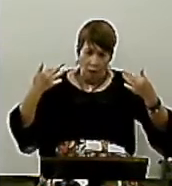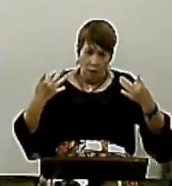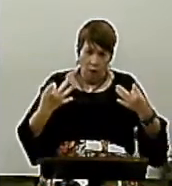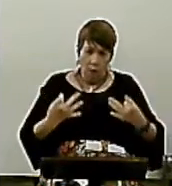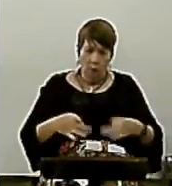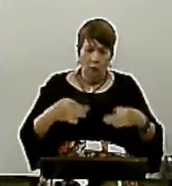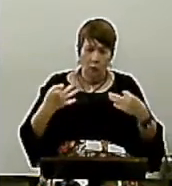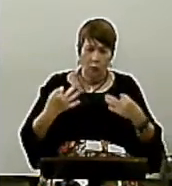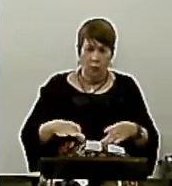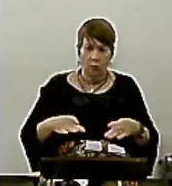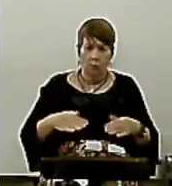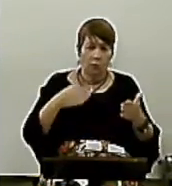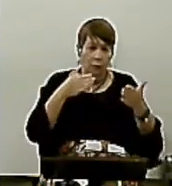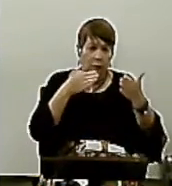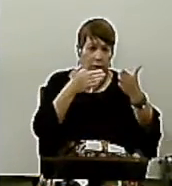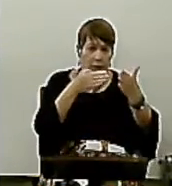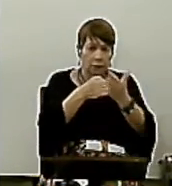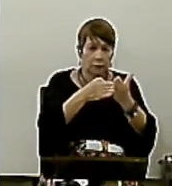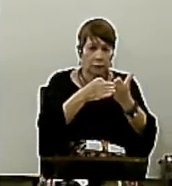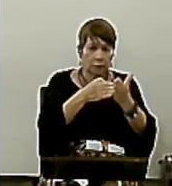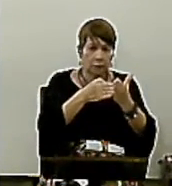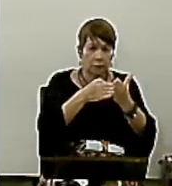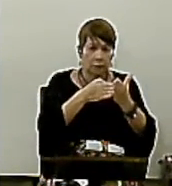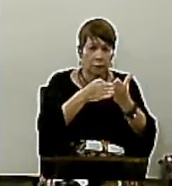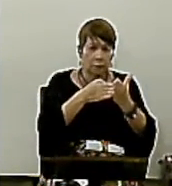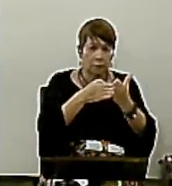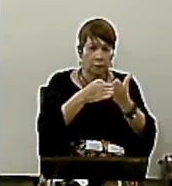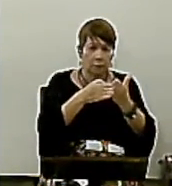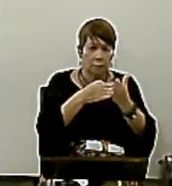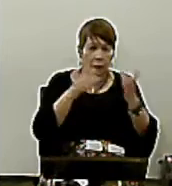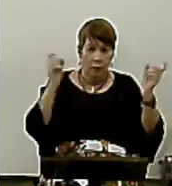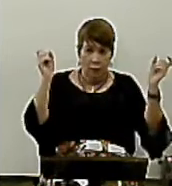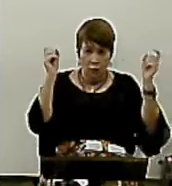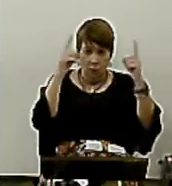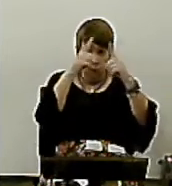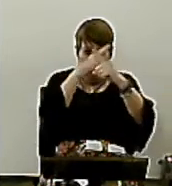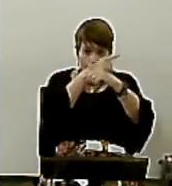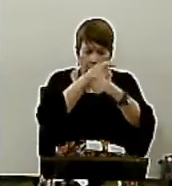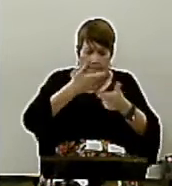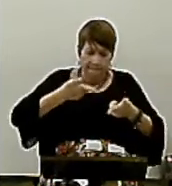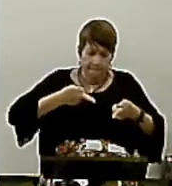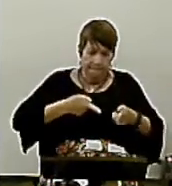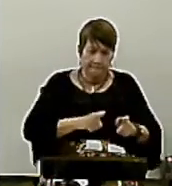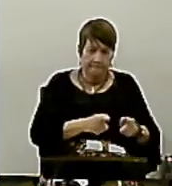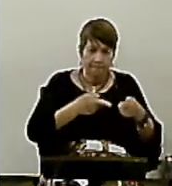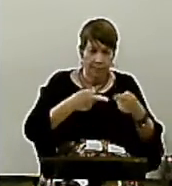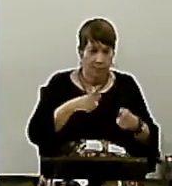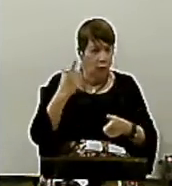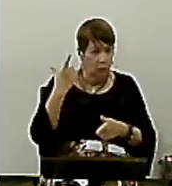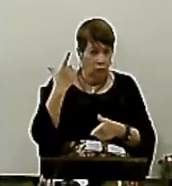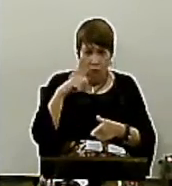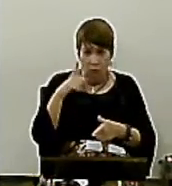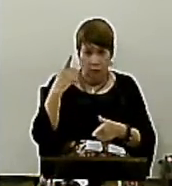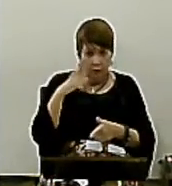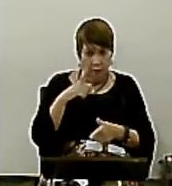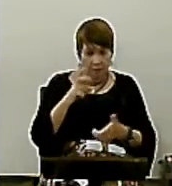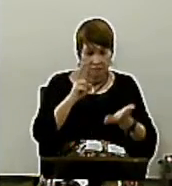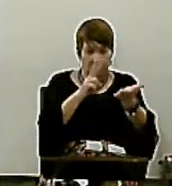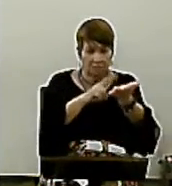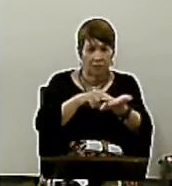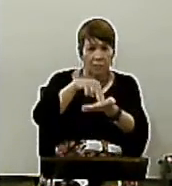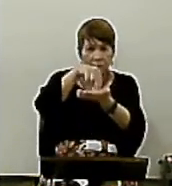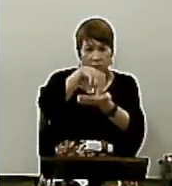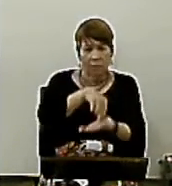A limitação O aperto Até mesmo A perseguição Elas não conseguem Perseverar